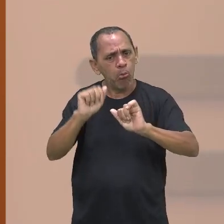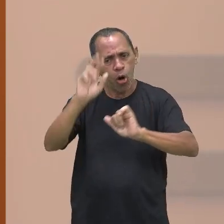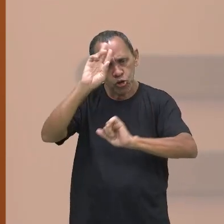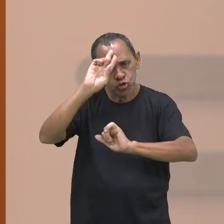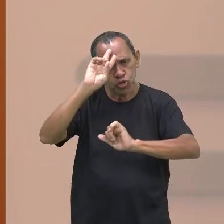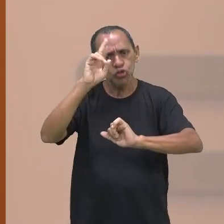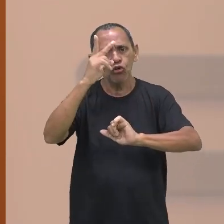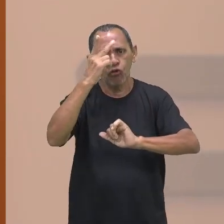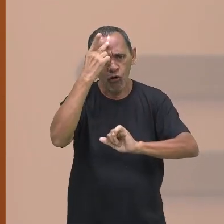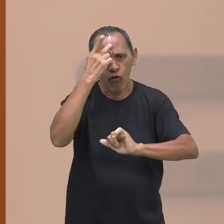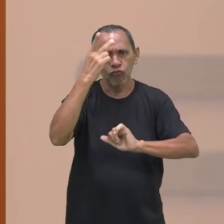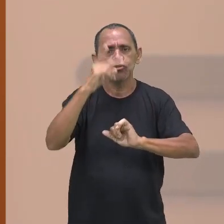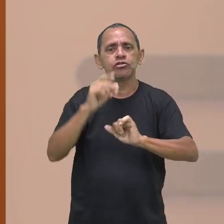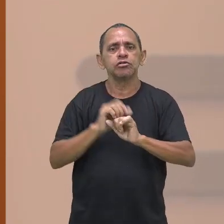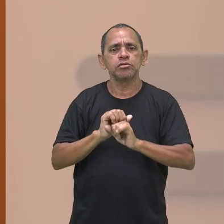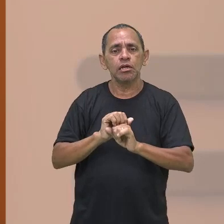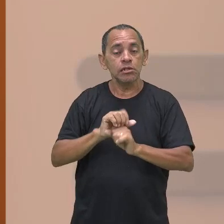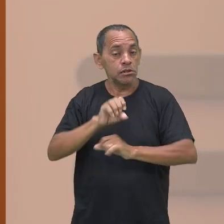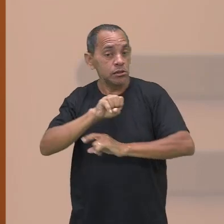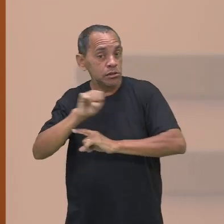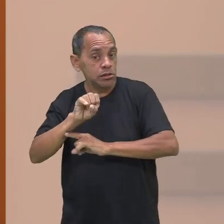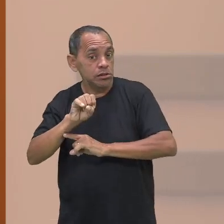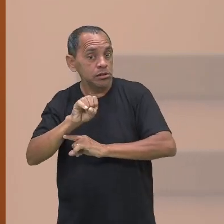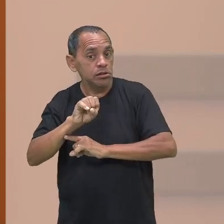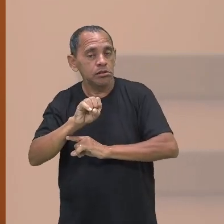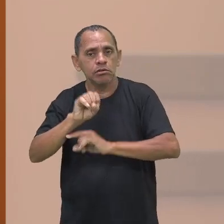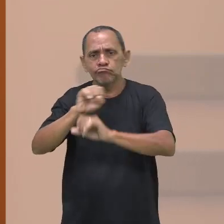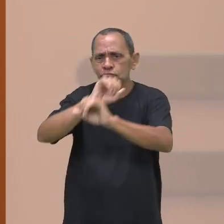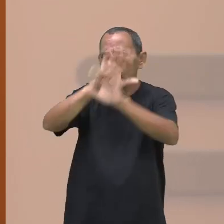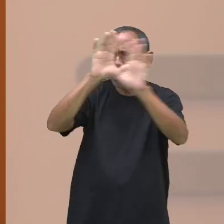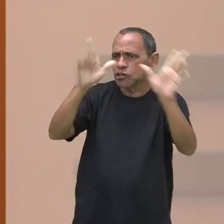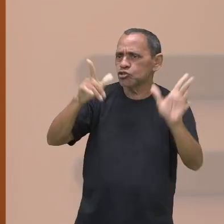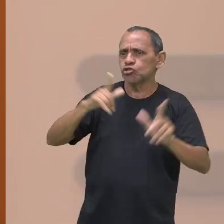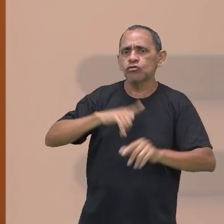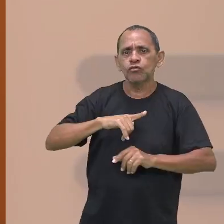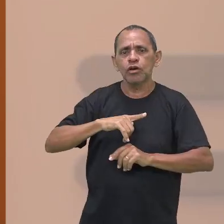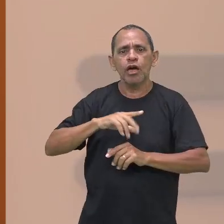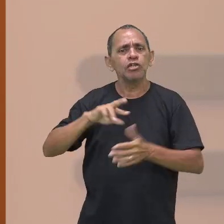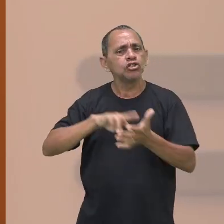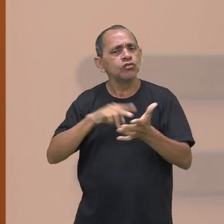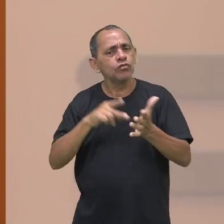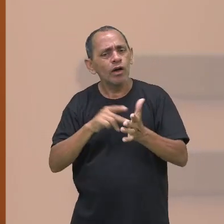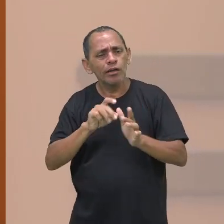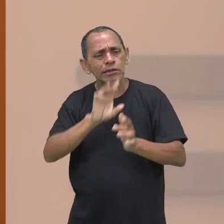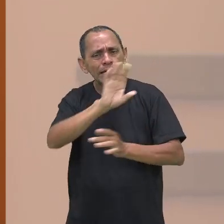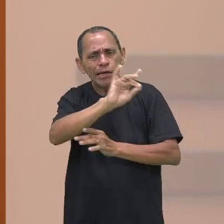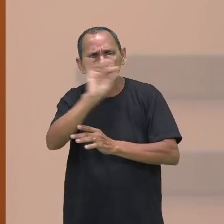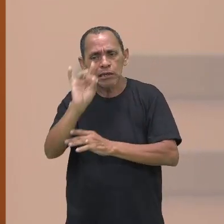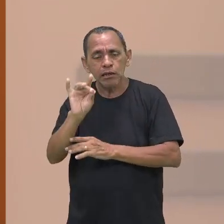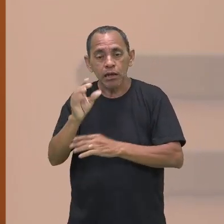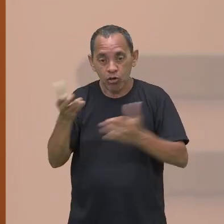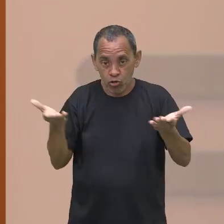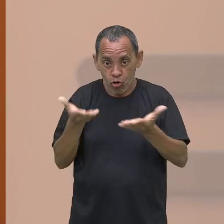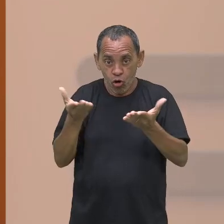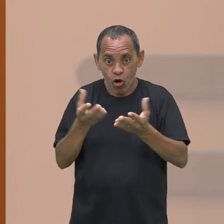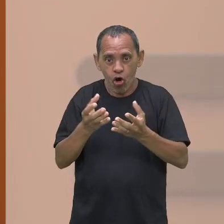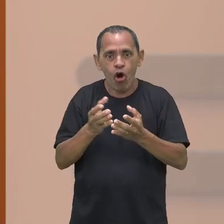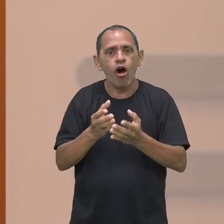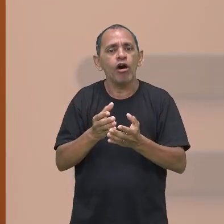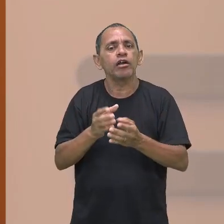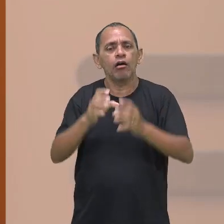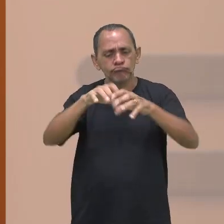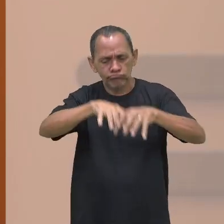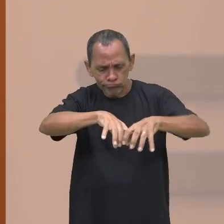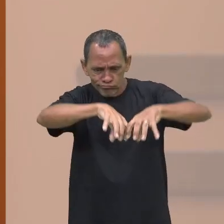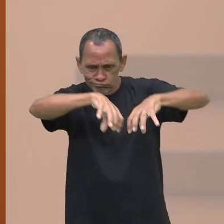tivermos clareza do significado de cada um. É por isso que nós vamos dividir em dois momentos. E vamos começar